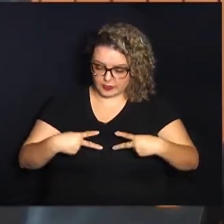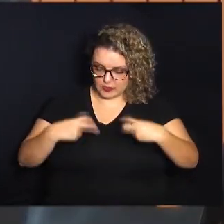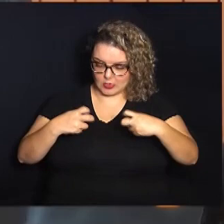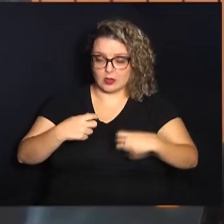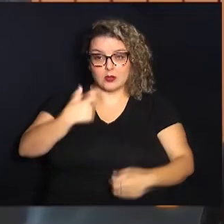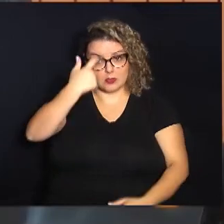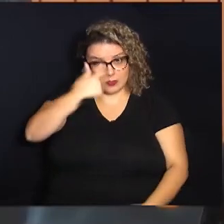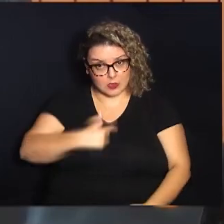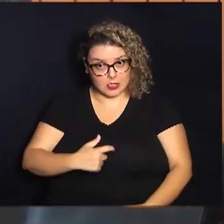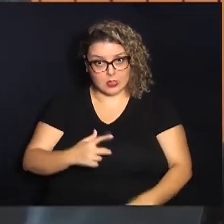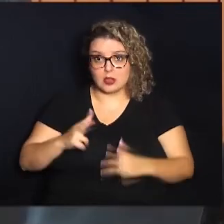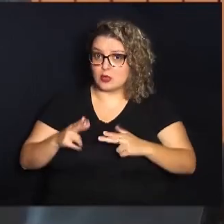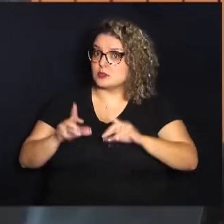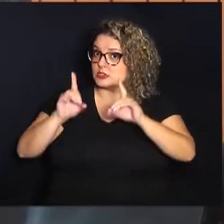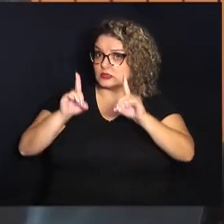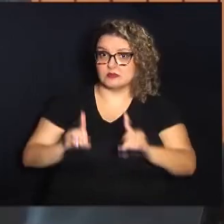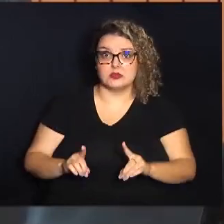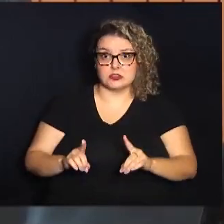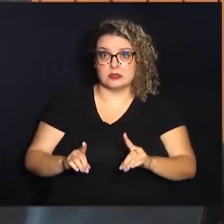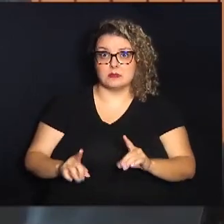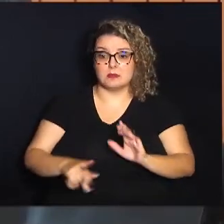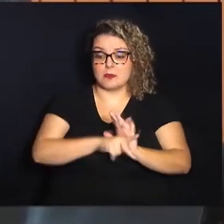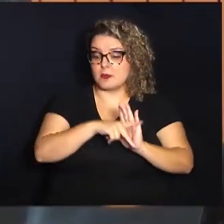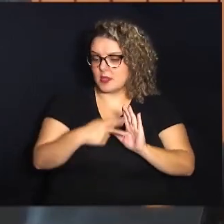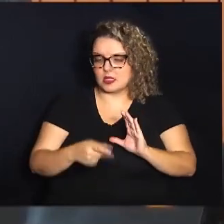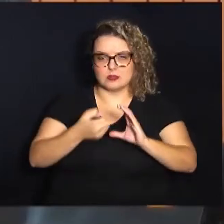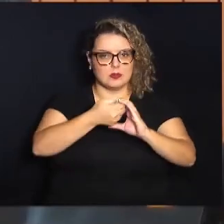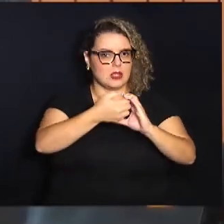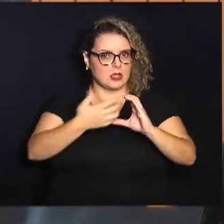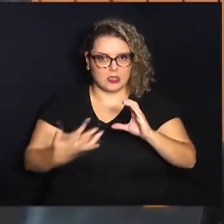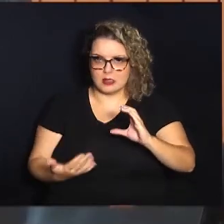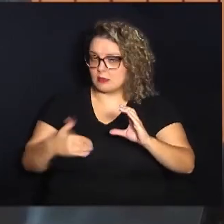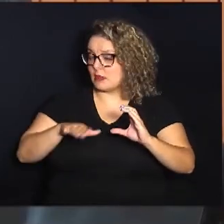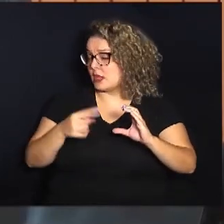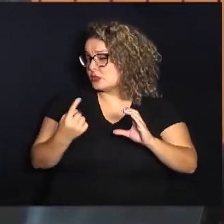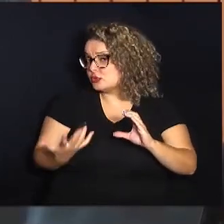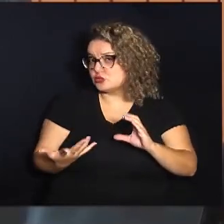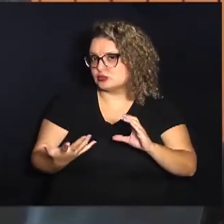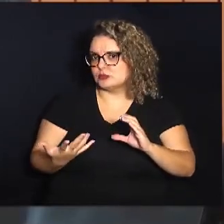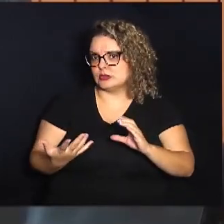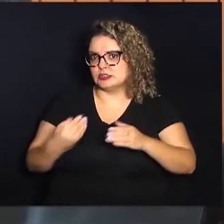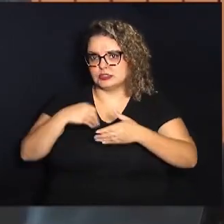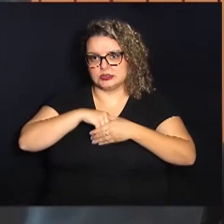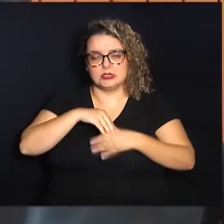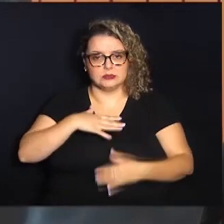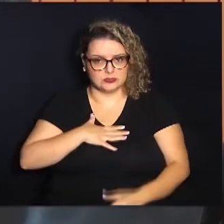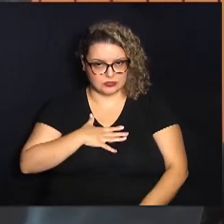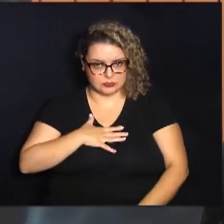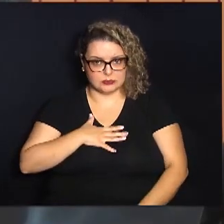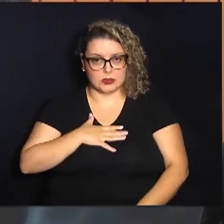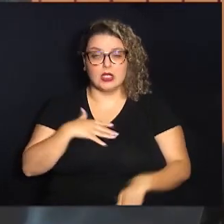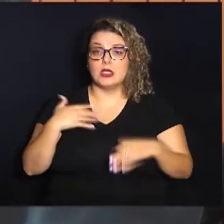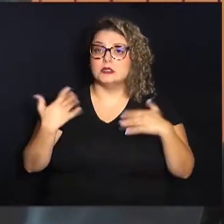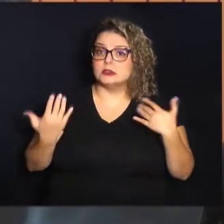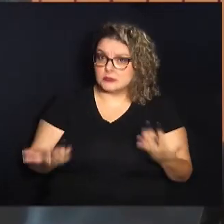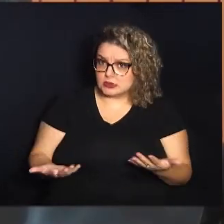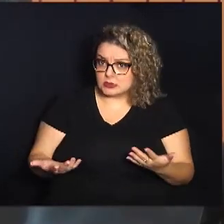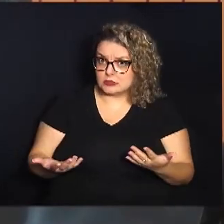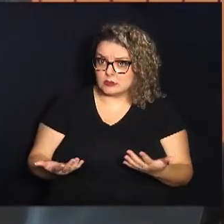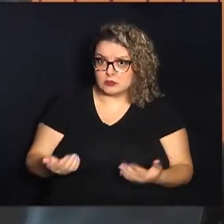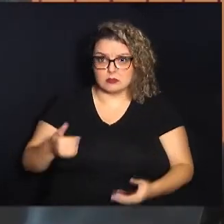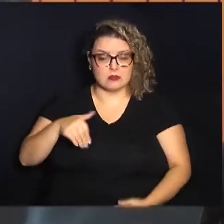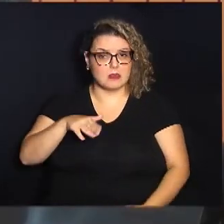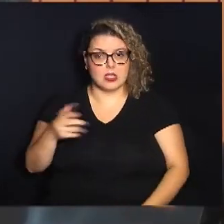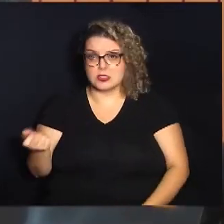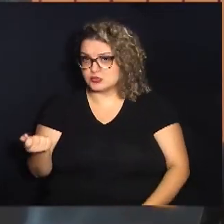sua deficiência fosse apenas mais uma característica. Então, mais